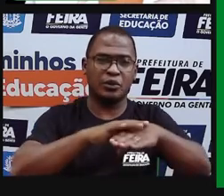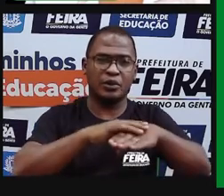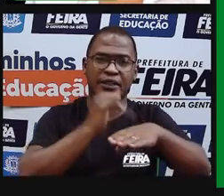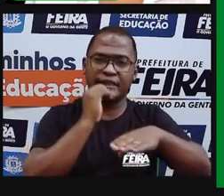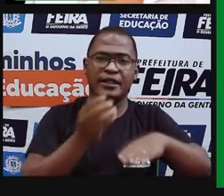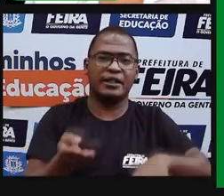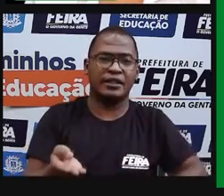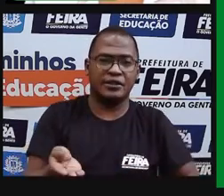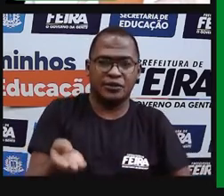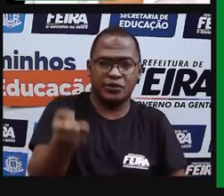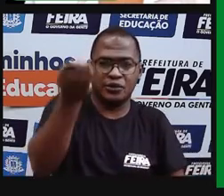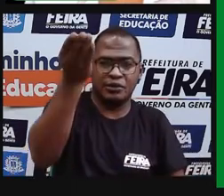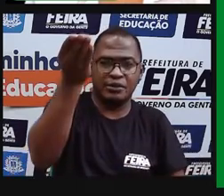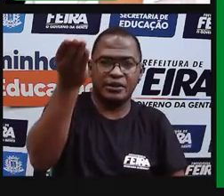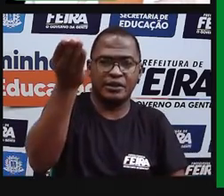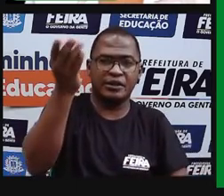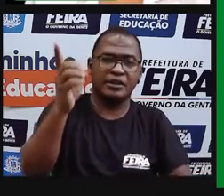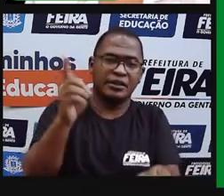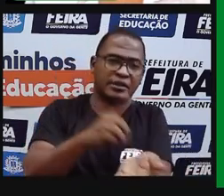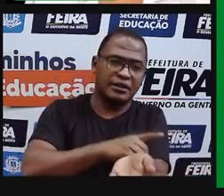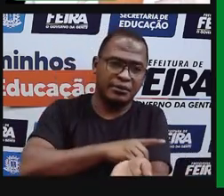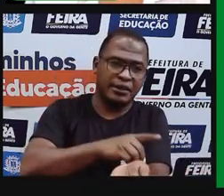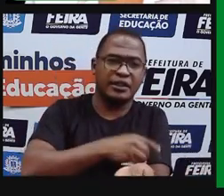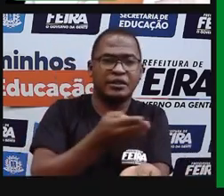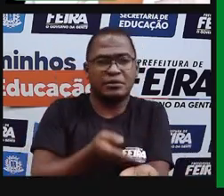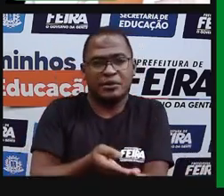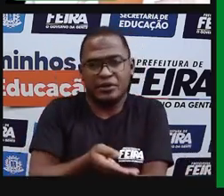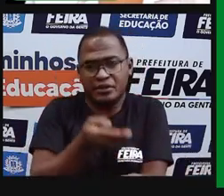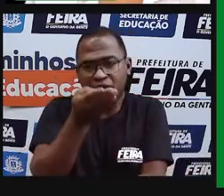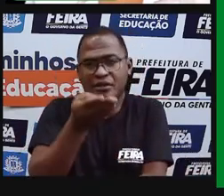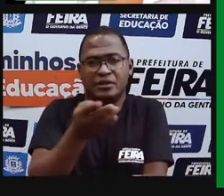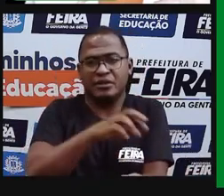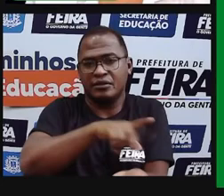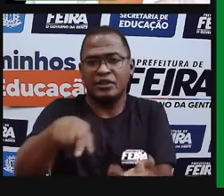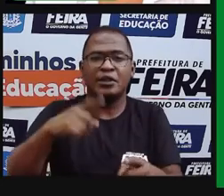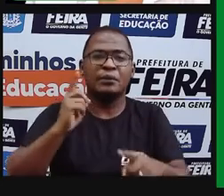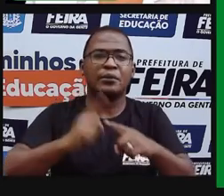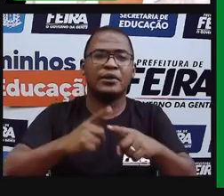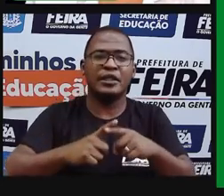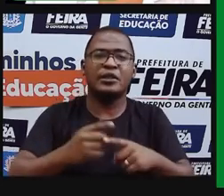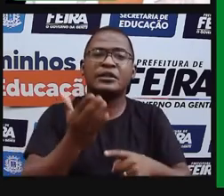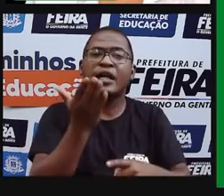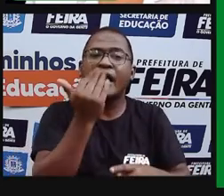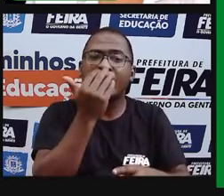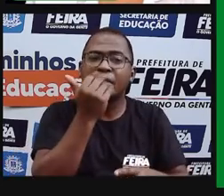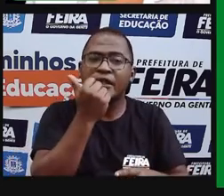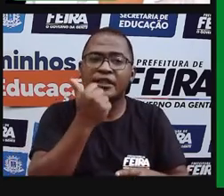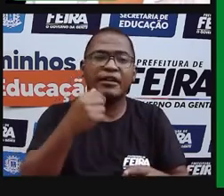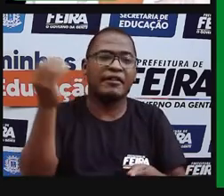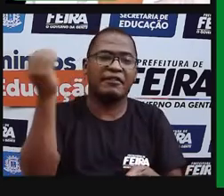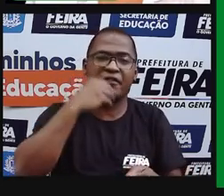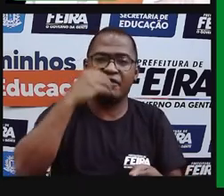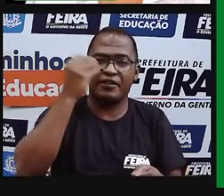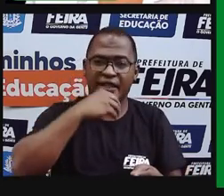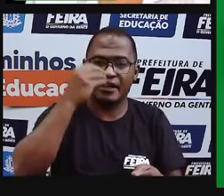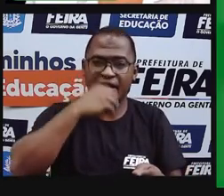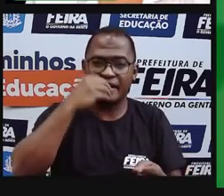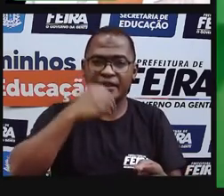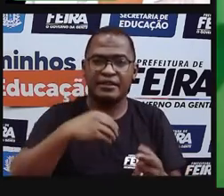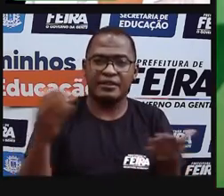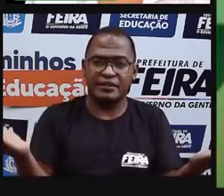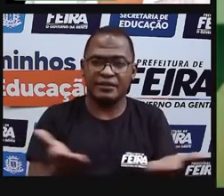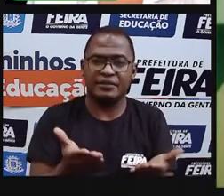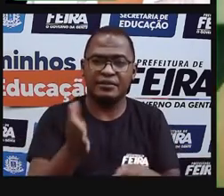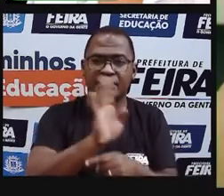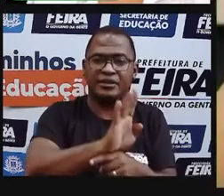que, em grande parte, são frutos de hábitos alimentares inadequados e sedentarismo. Neste